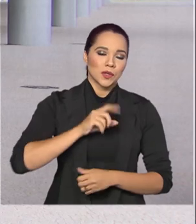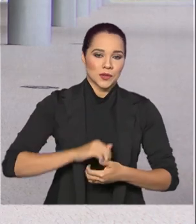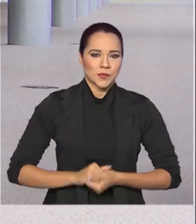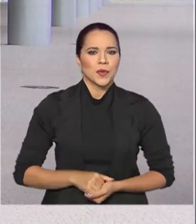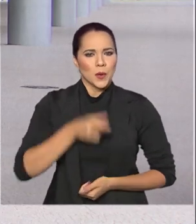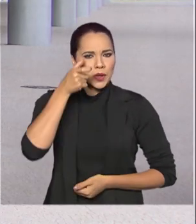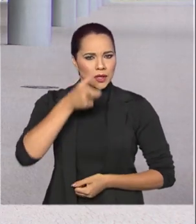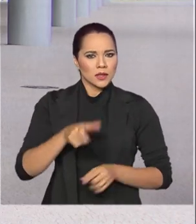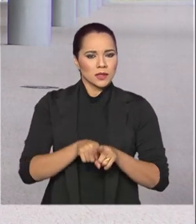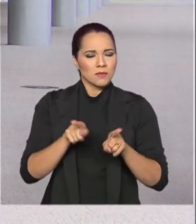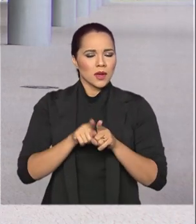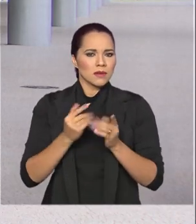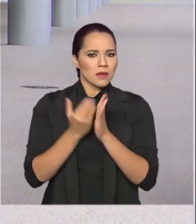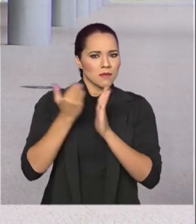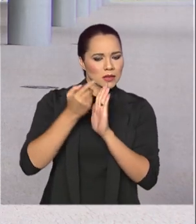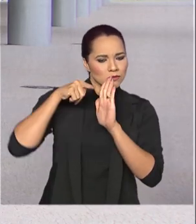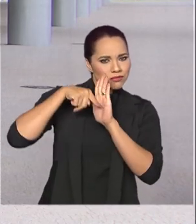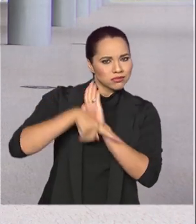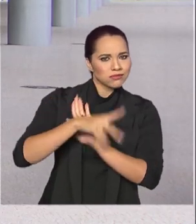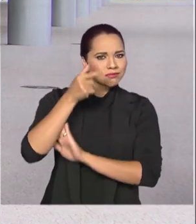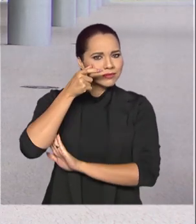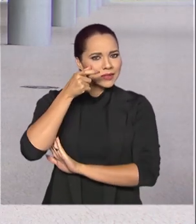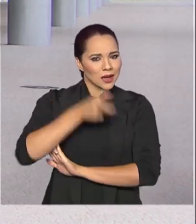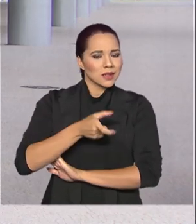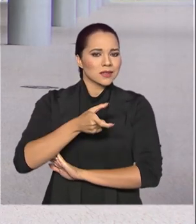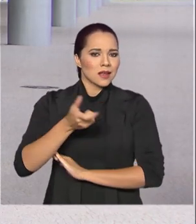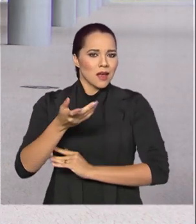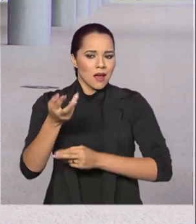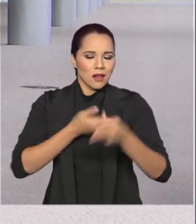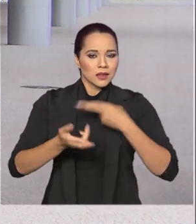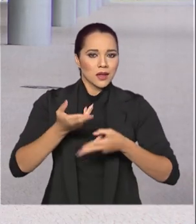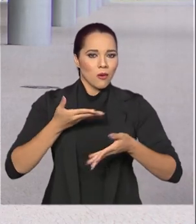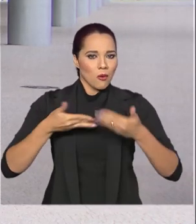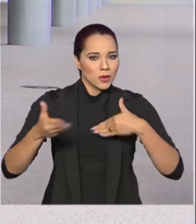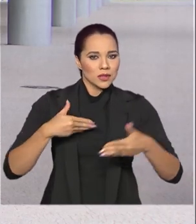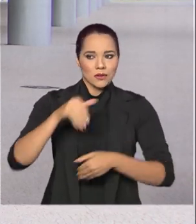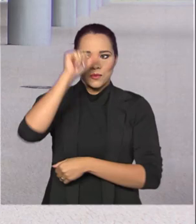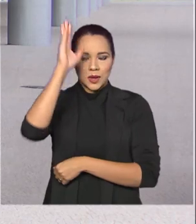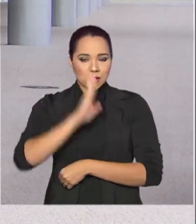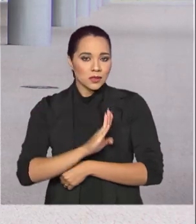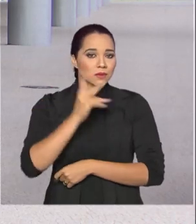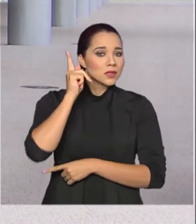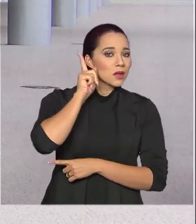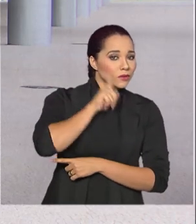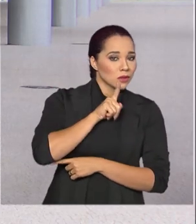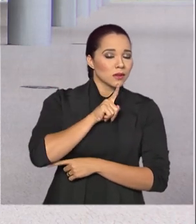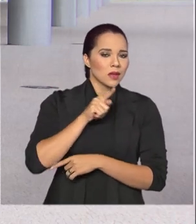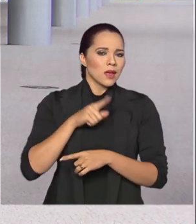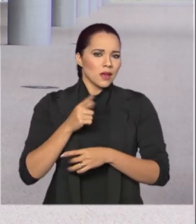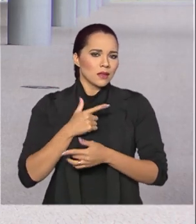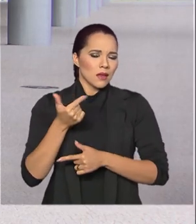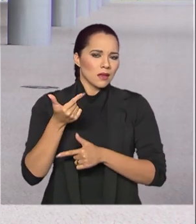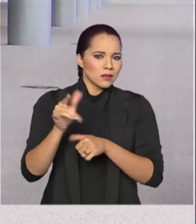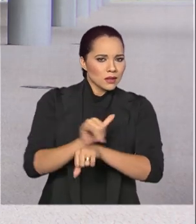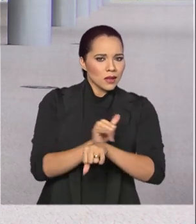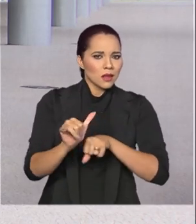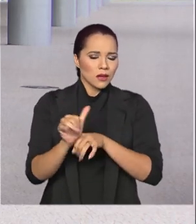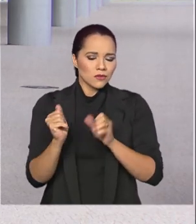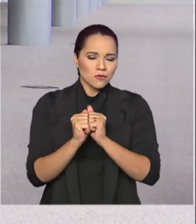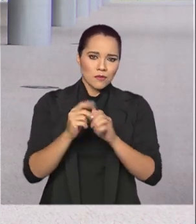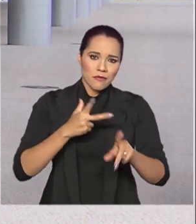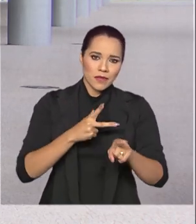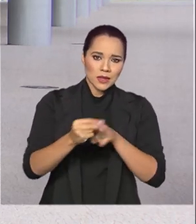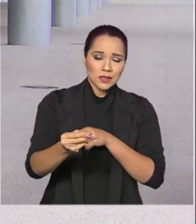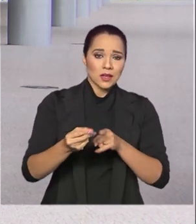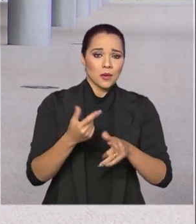A intenção é também aprofundar as relações comerciais entre Brasil e Estados Unidos e buscar ações conjuntas para superar a